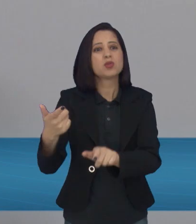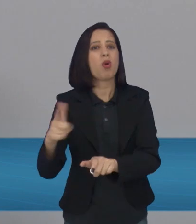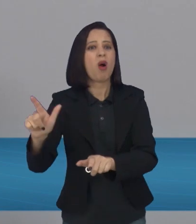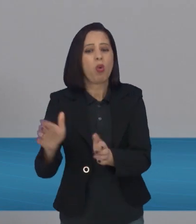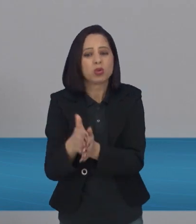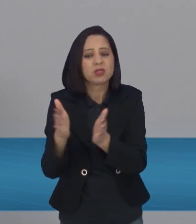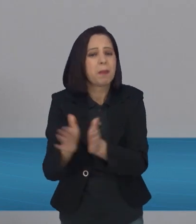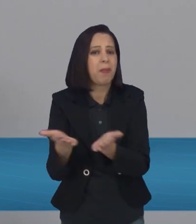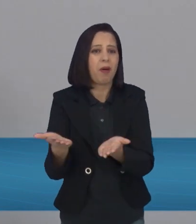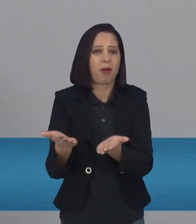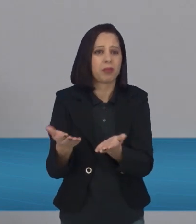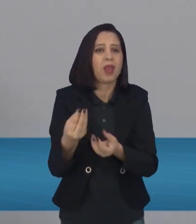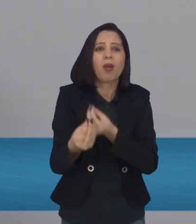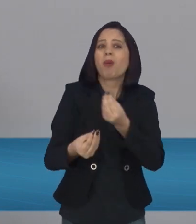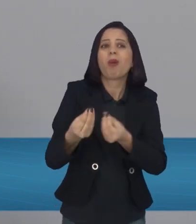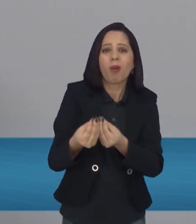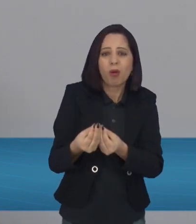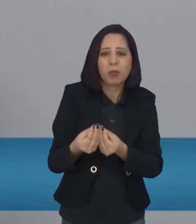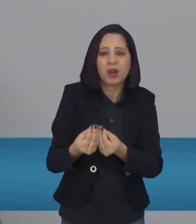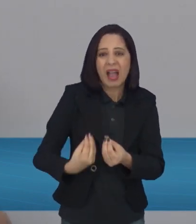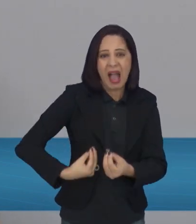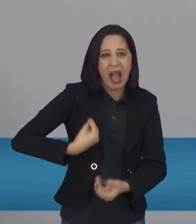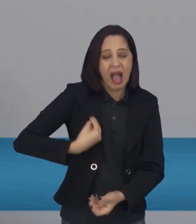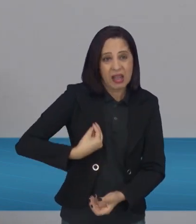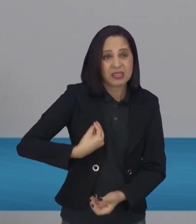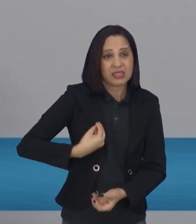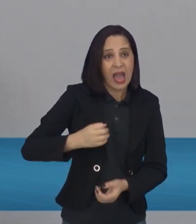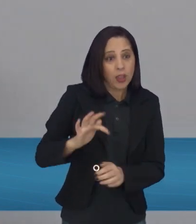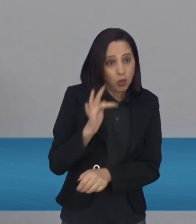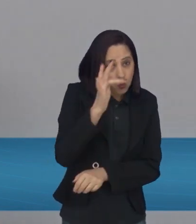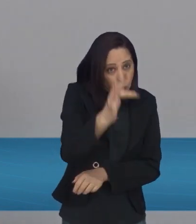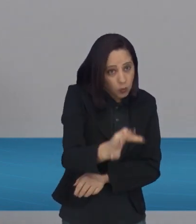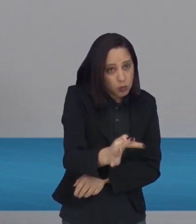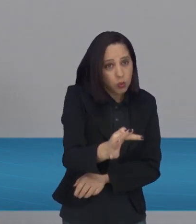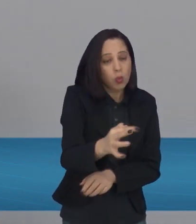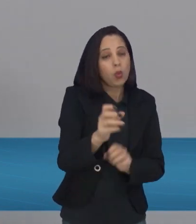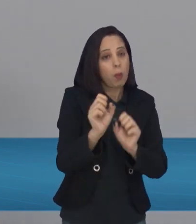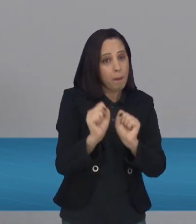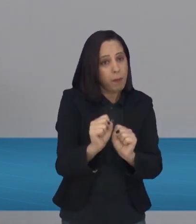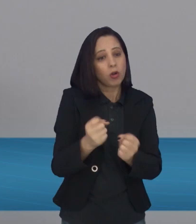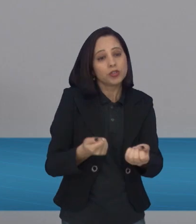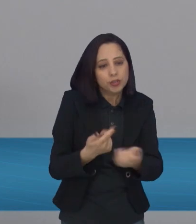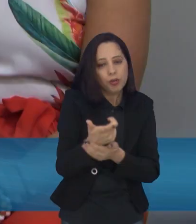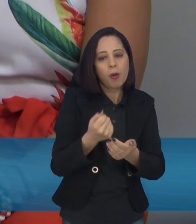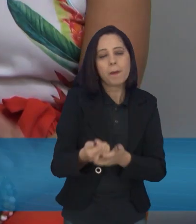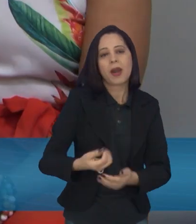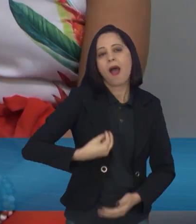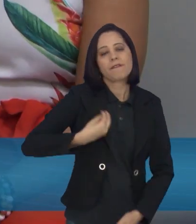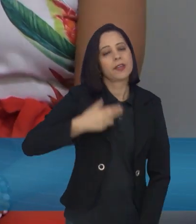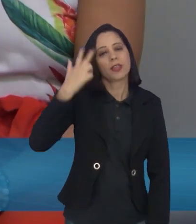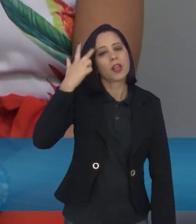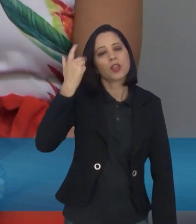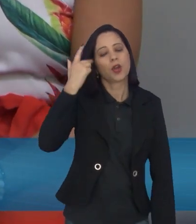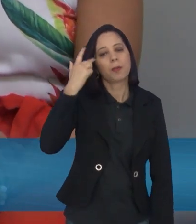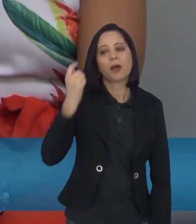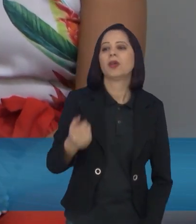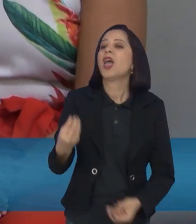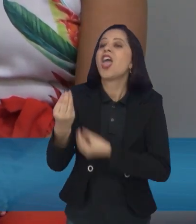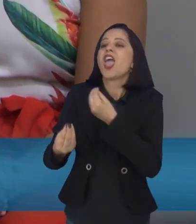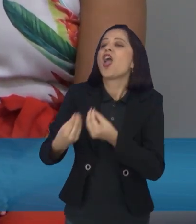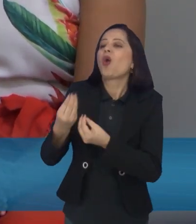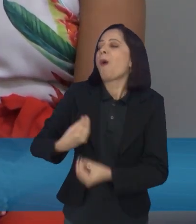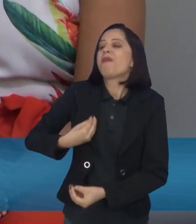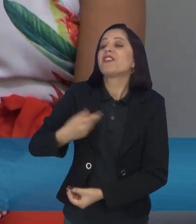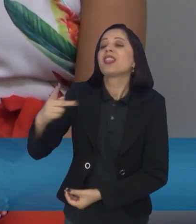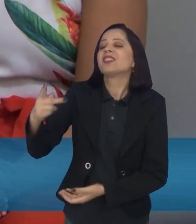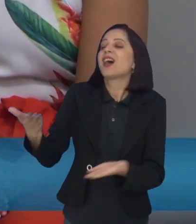levar uma vida muito mais normal, né? Com os problemas que vão surgindo, né? Como é que é a sua vida hoje, Dani?